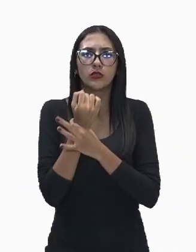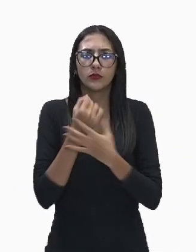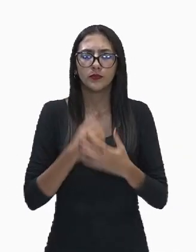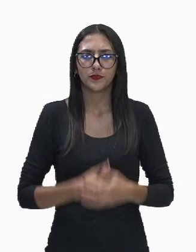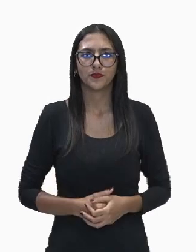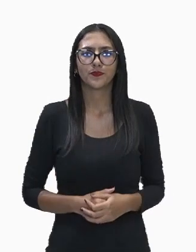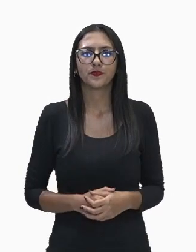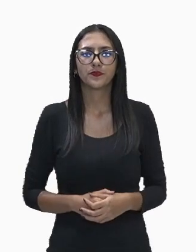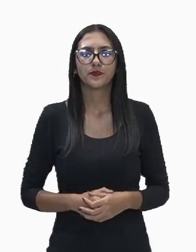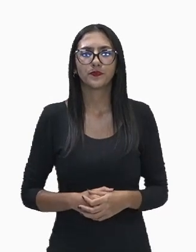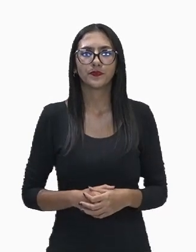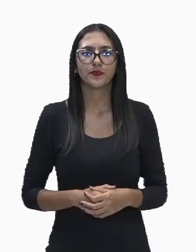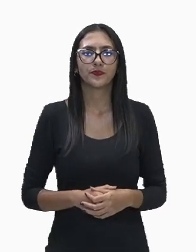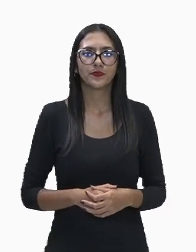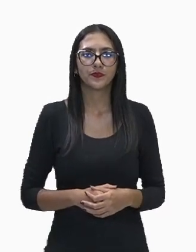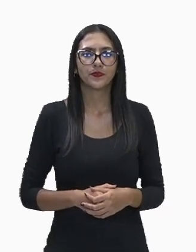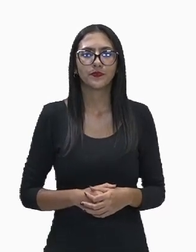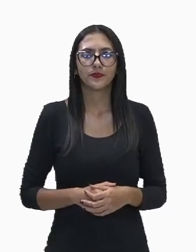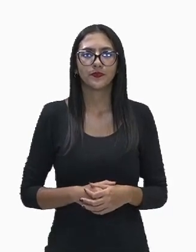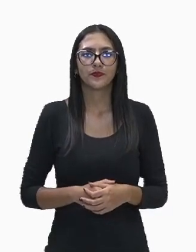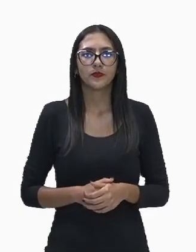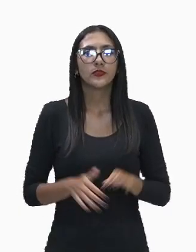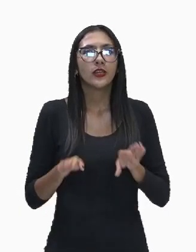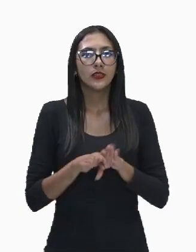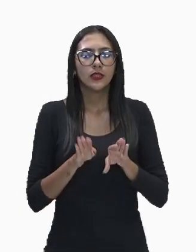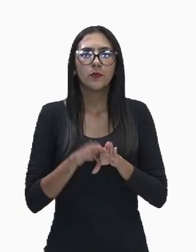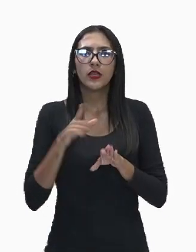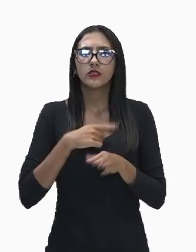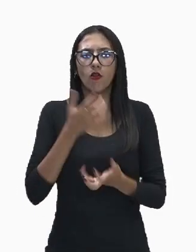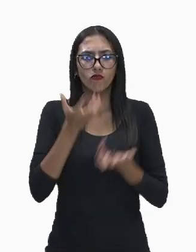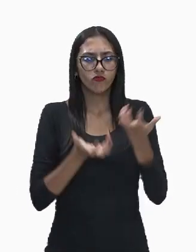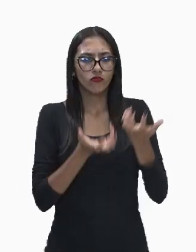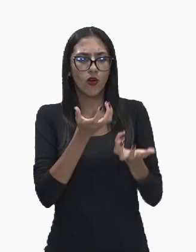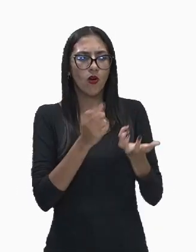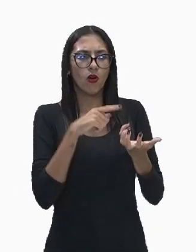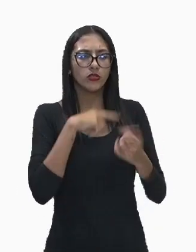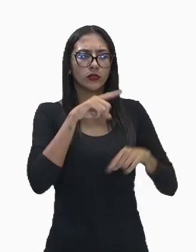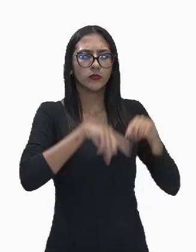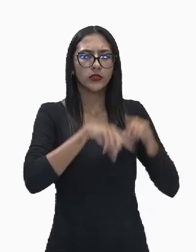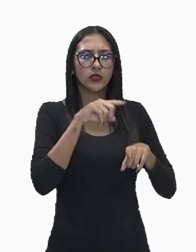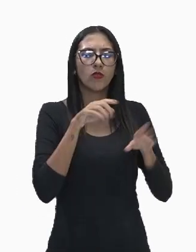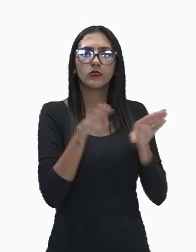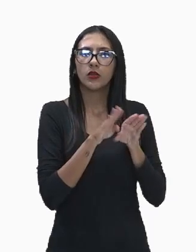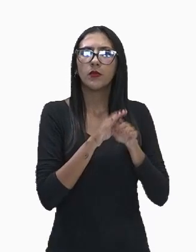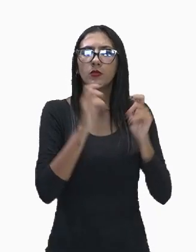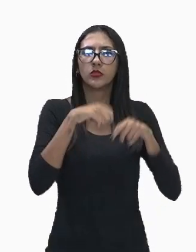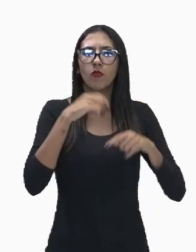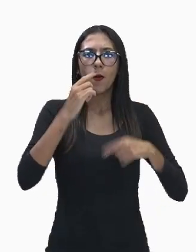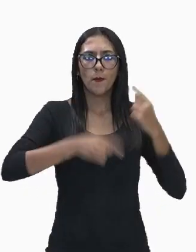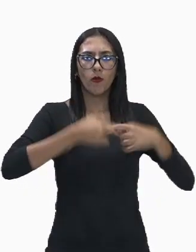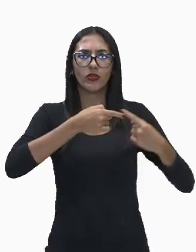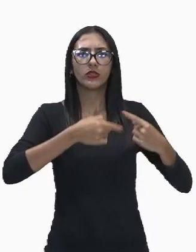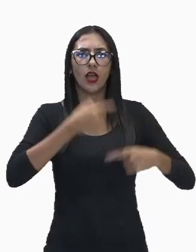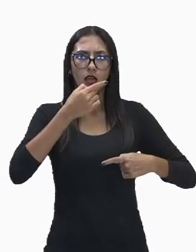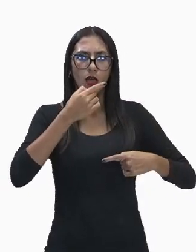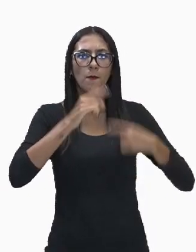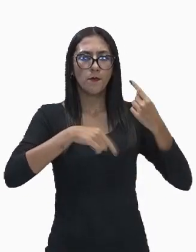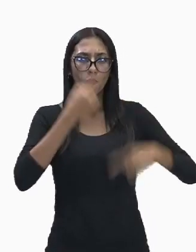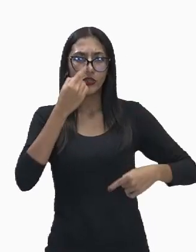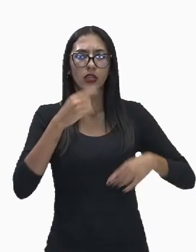além disso, a queima do lixo ela é aproveitada para gerar energia e daí